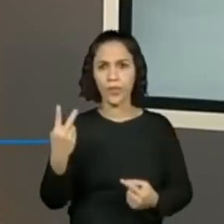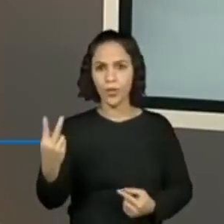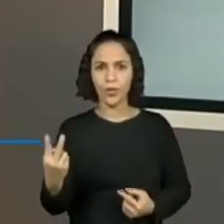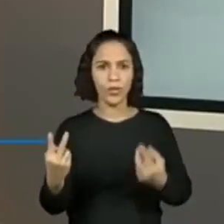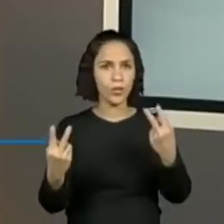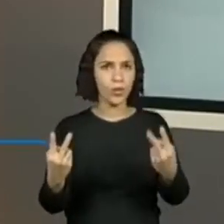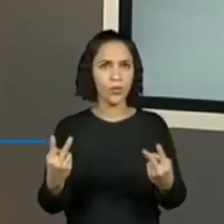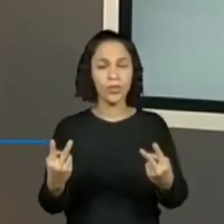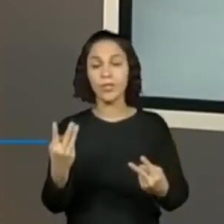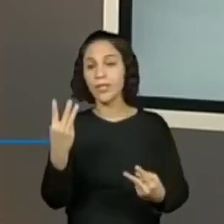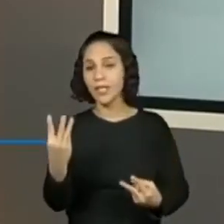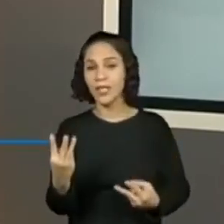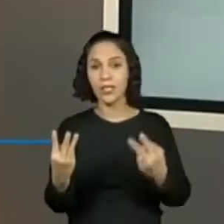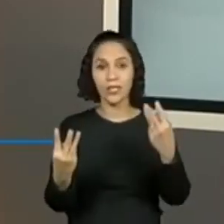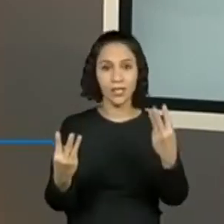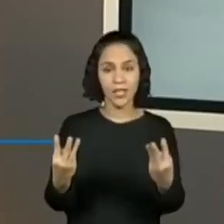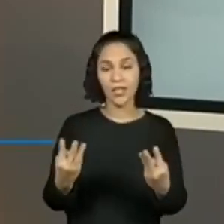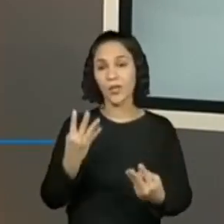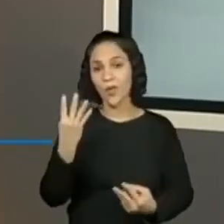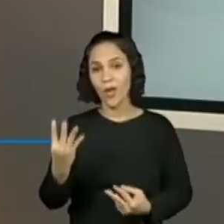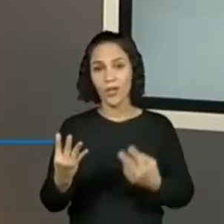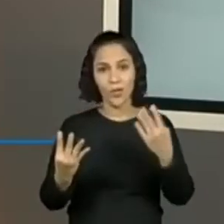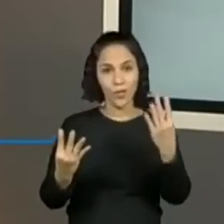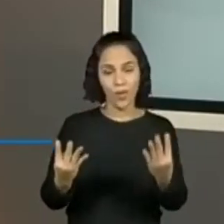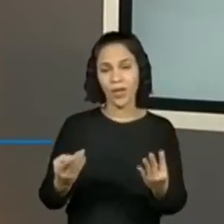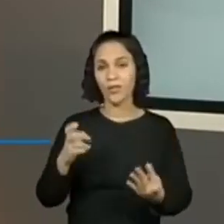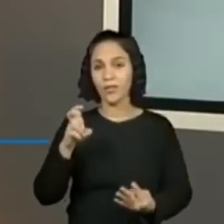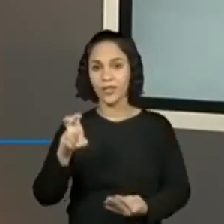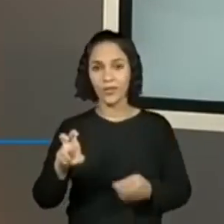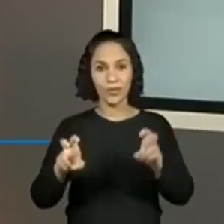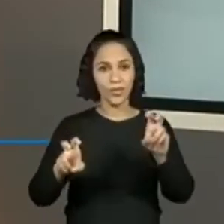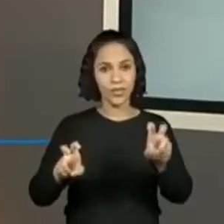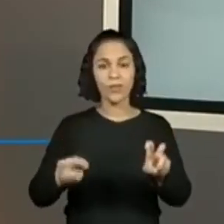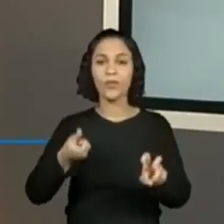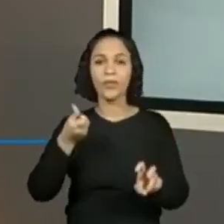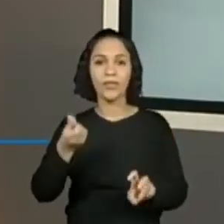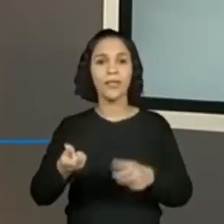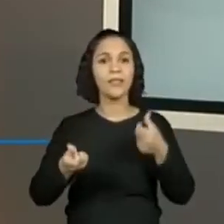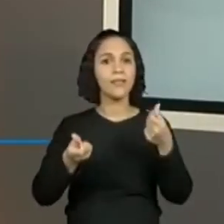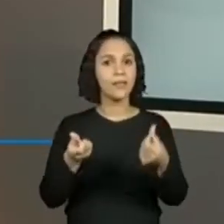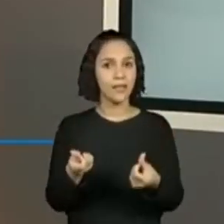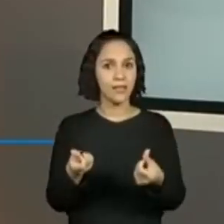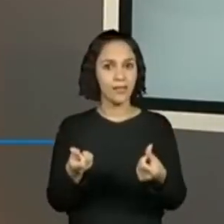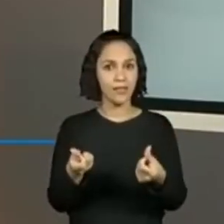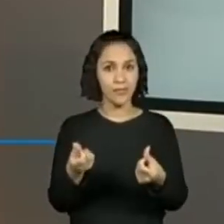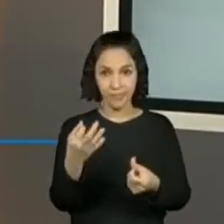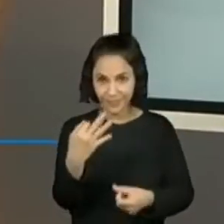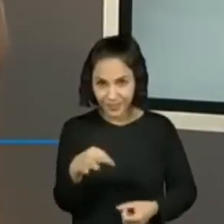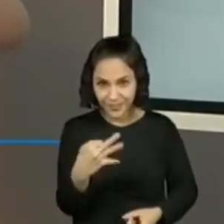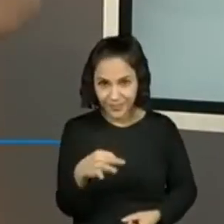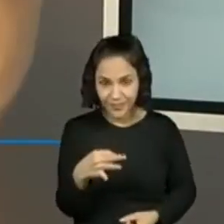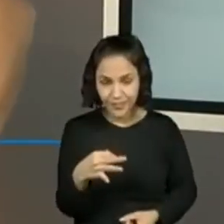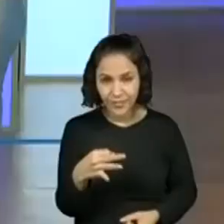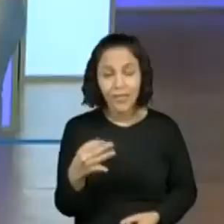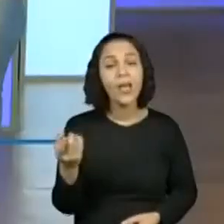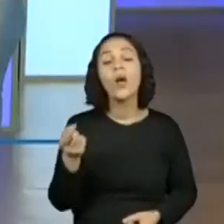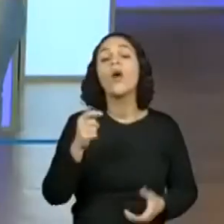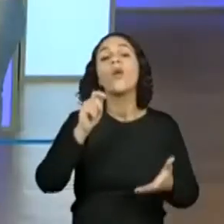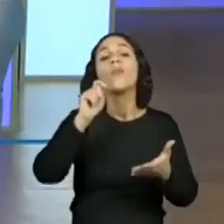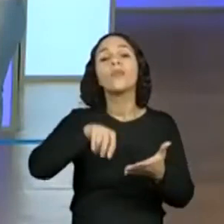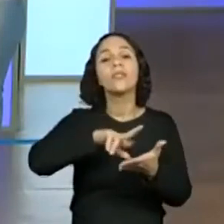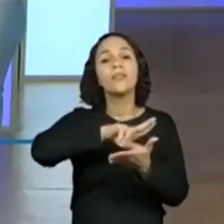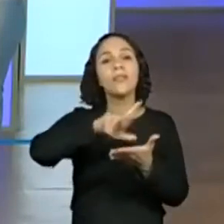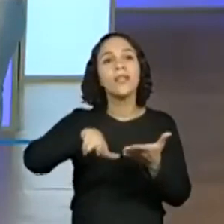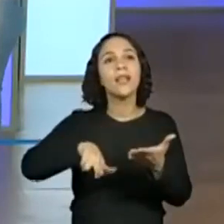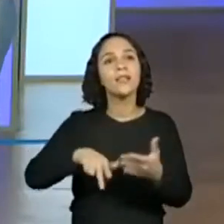e três, quatro e quatro, cinco e cinco e seis e seis. Quantas possibilidades, Prô?